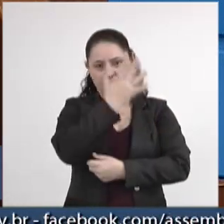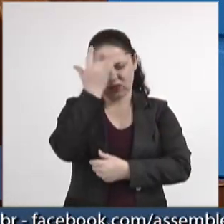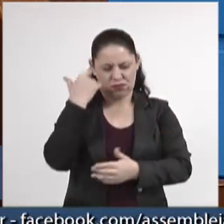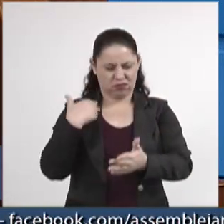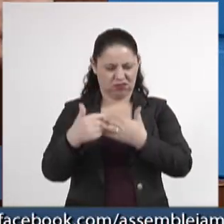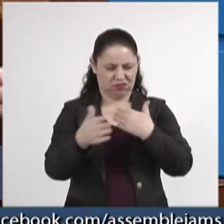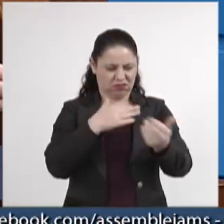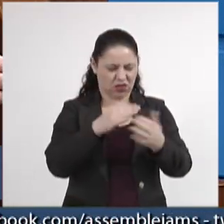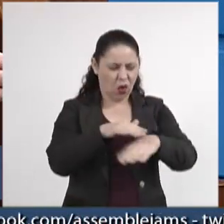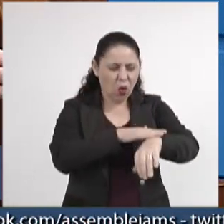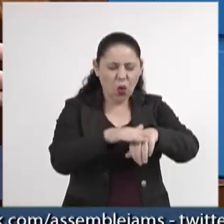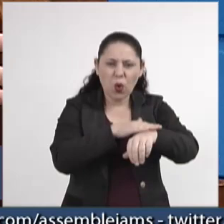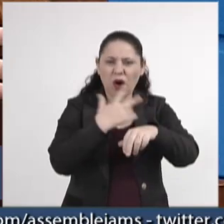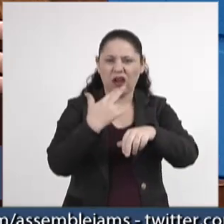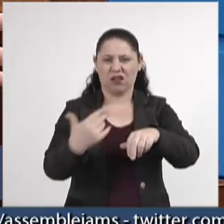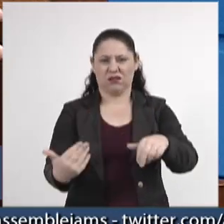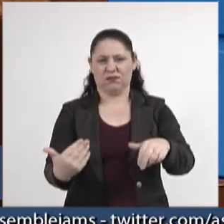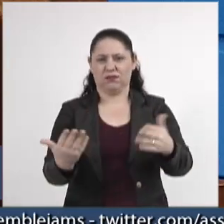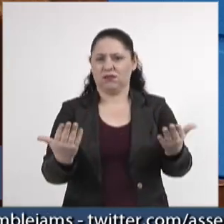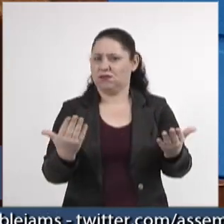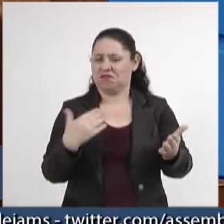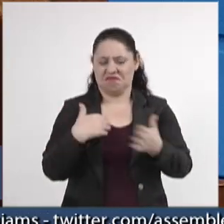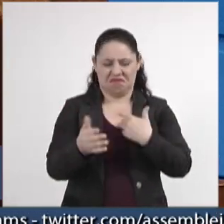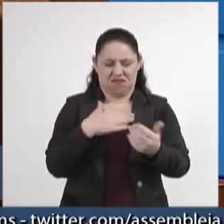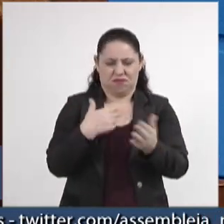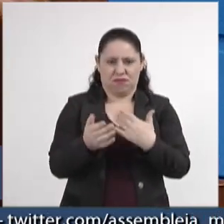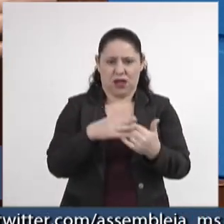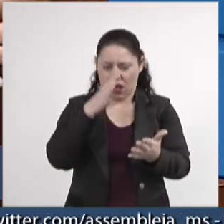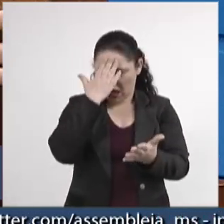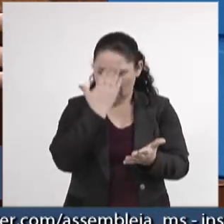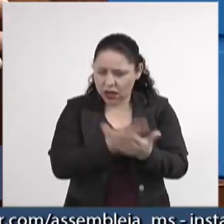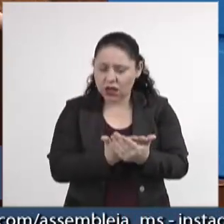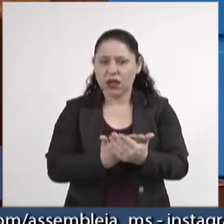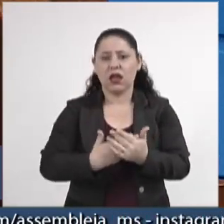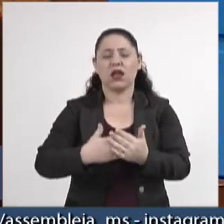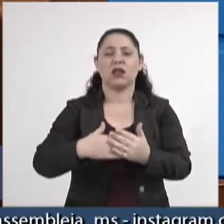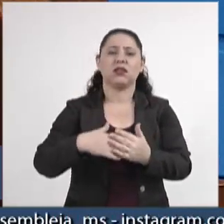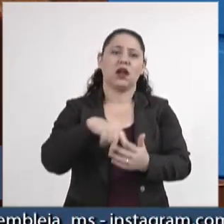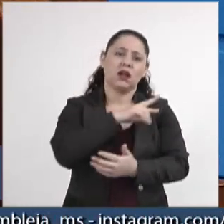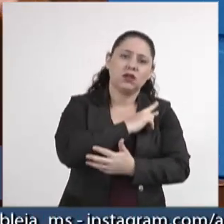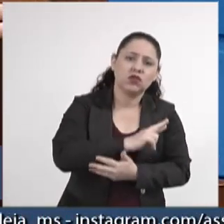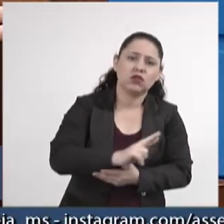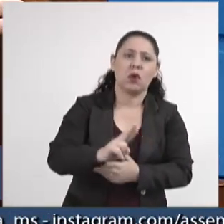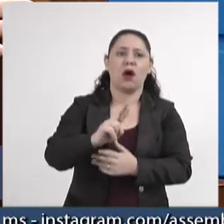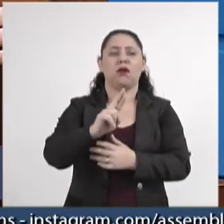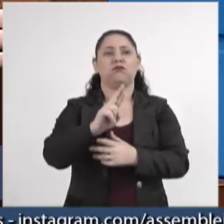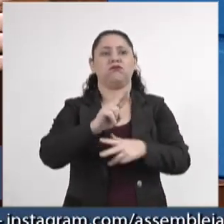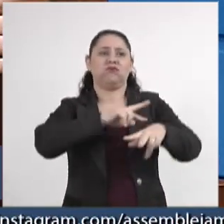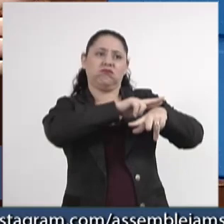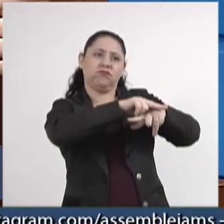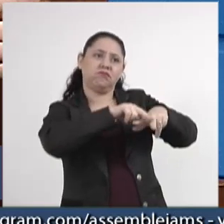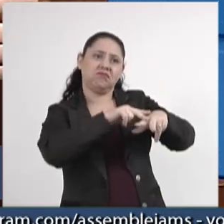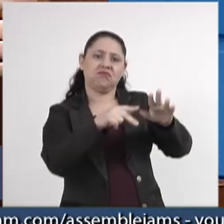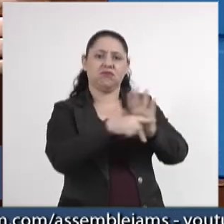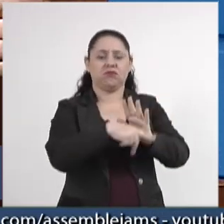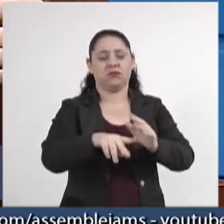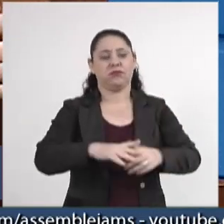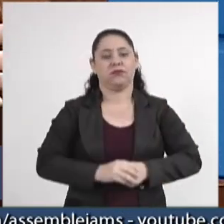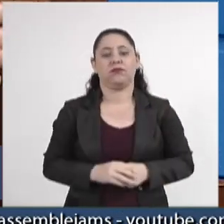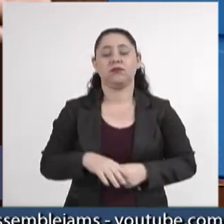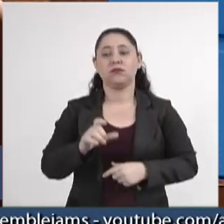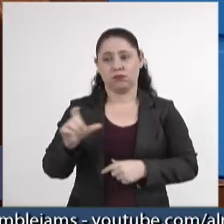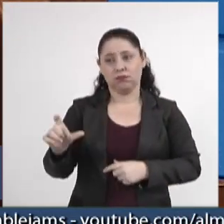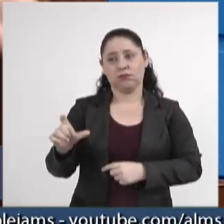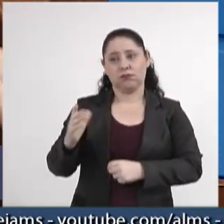independente da cor da pele, da sua crença, da sua orientação sexual. Me permite uma